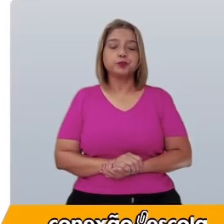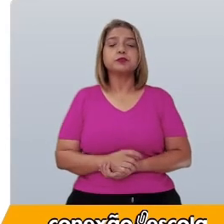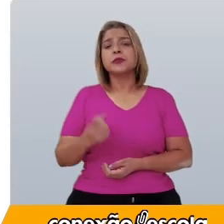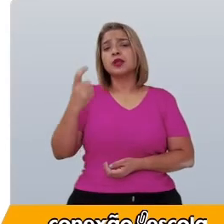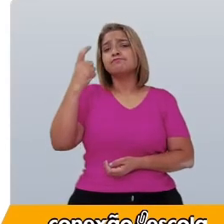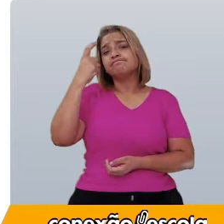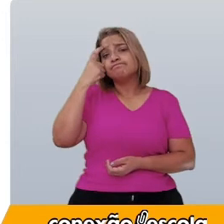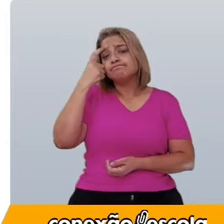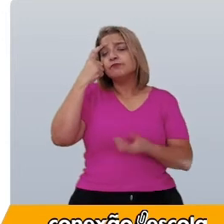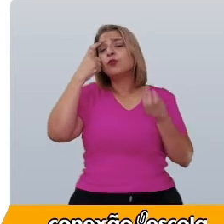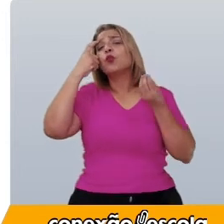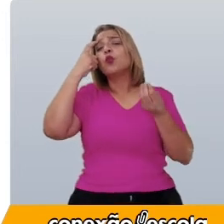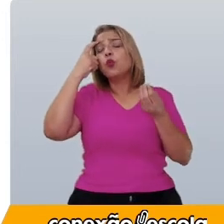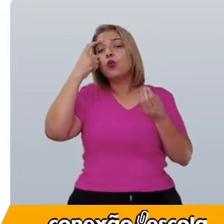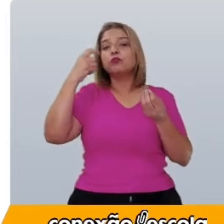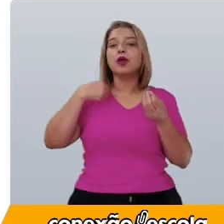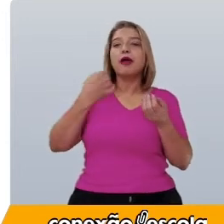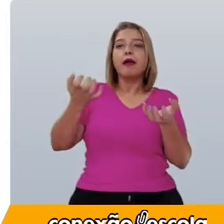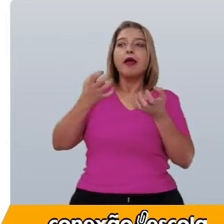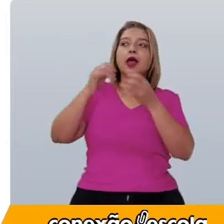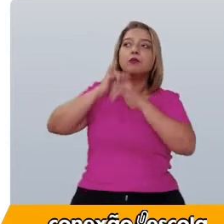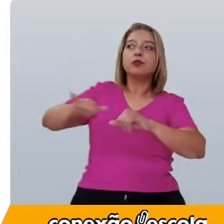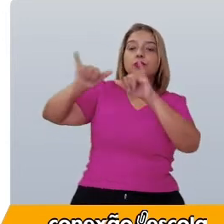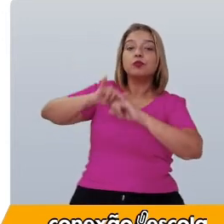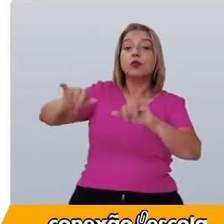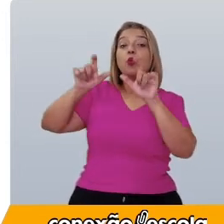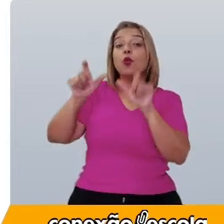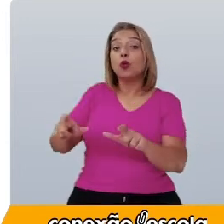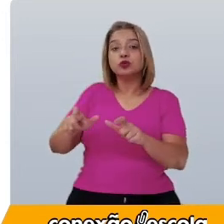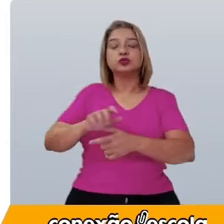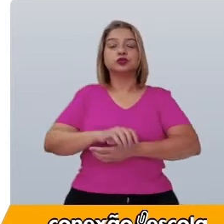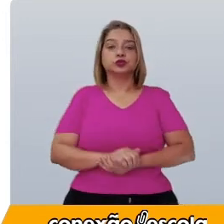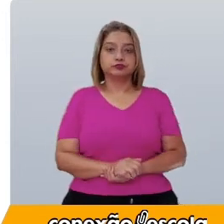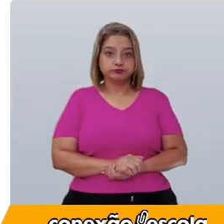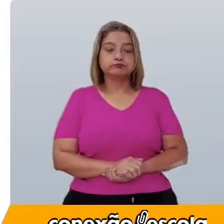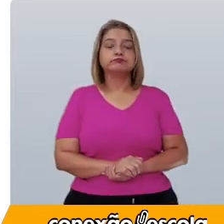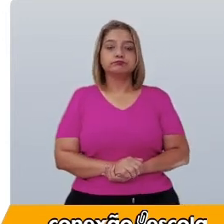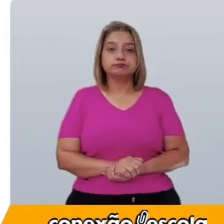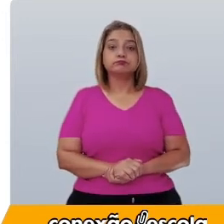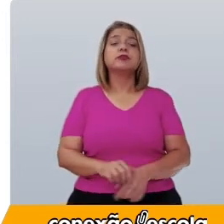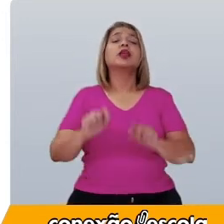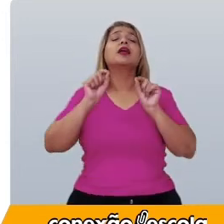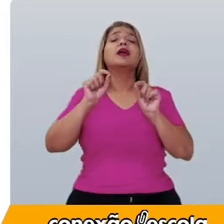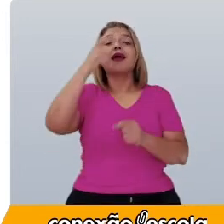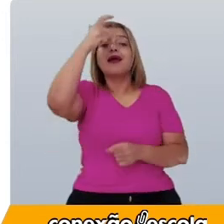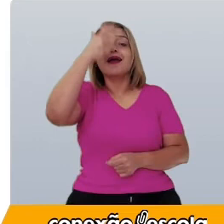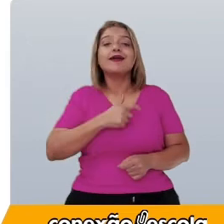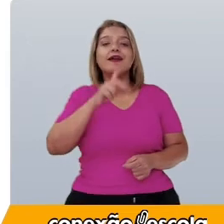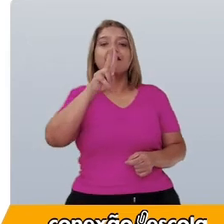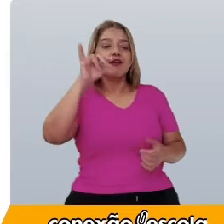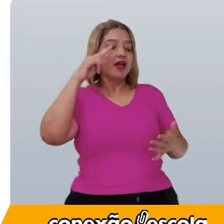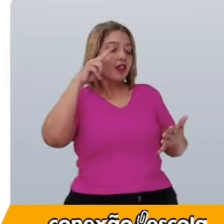pense onde será publicada a resenha, quem irá ler,